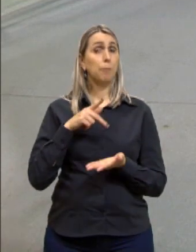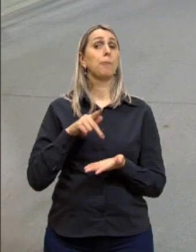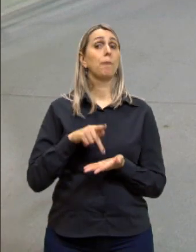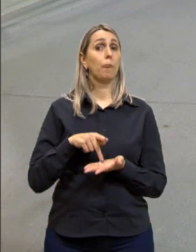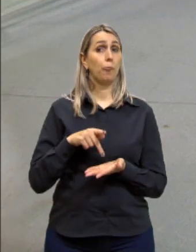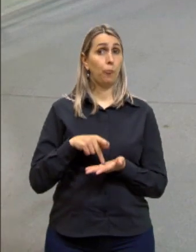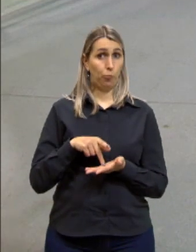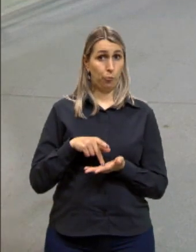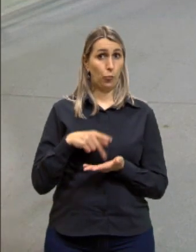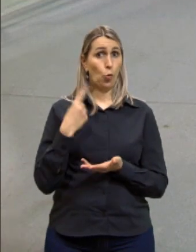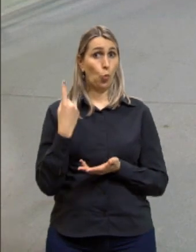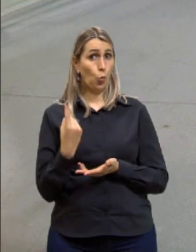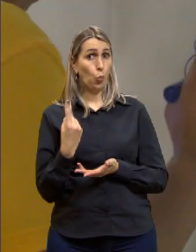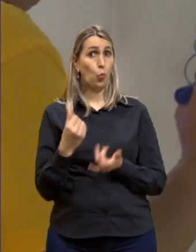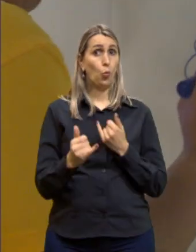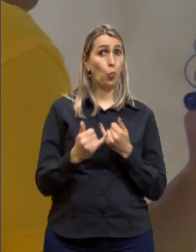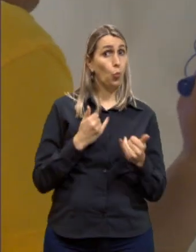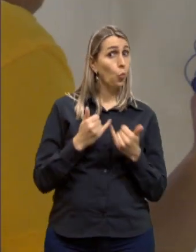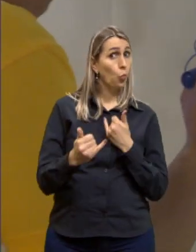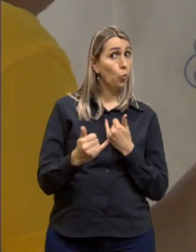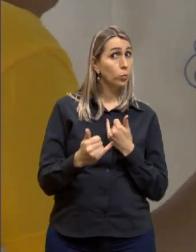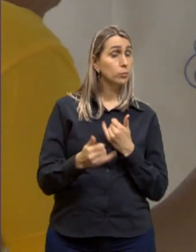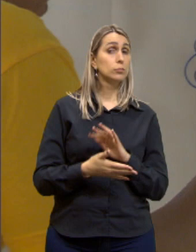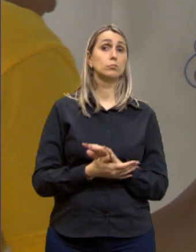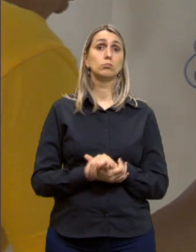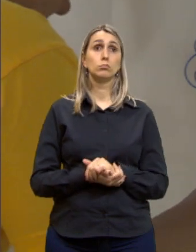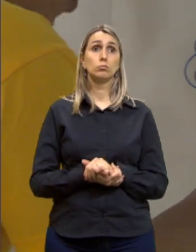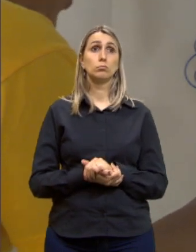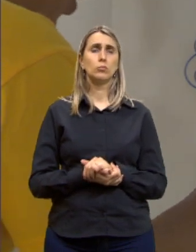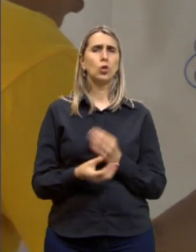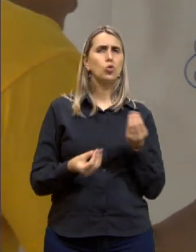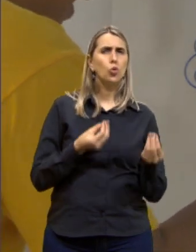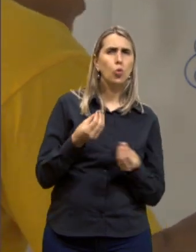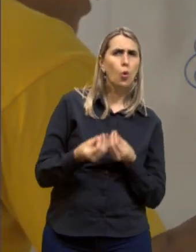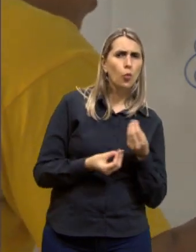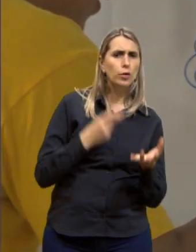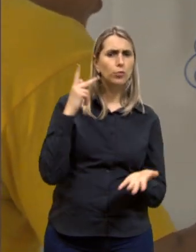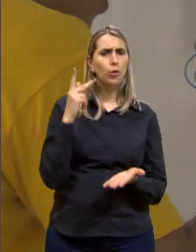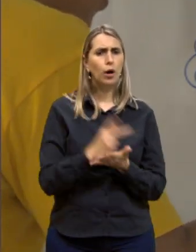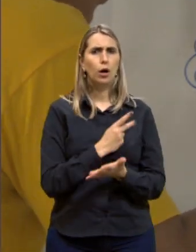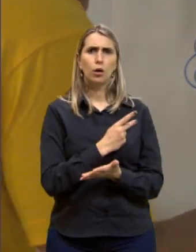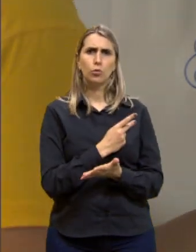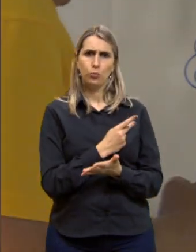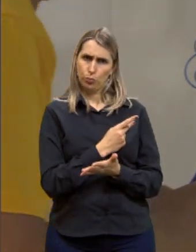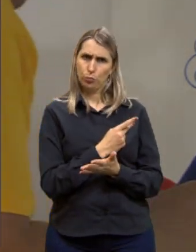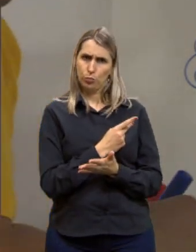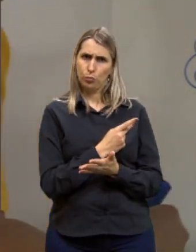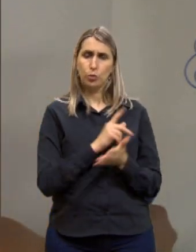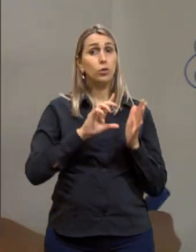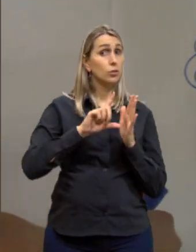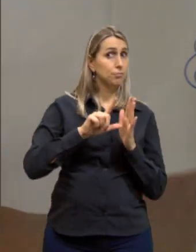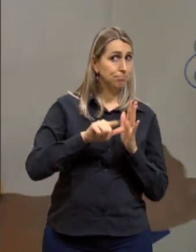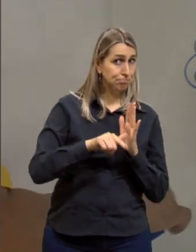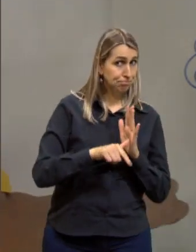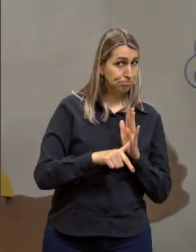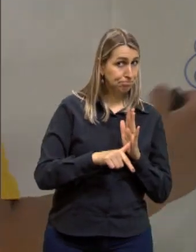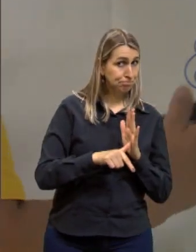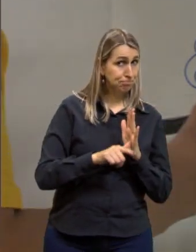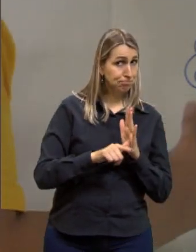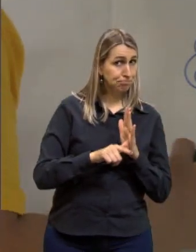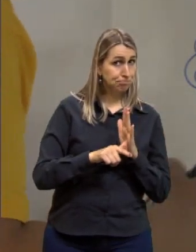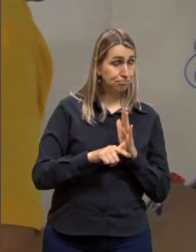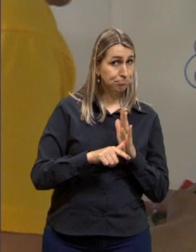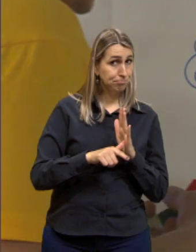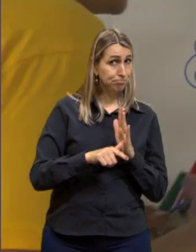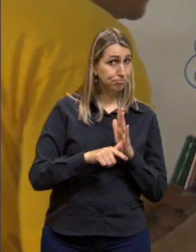um exemplo, tá? De como isso acontece. E depois, logo em